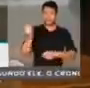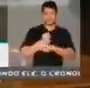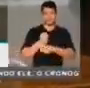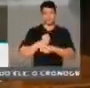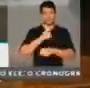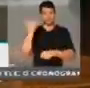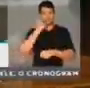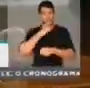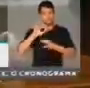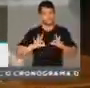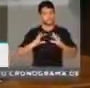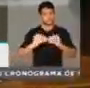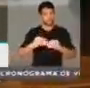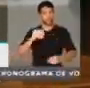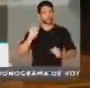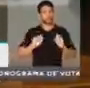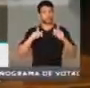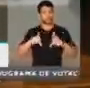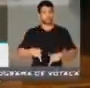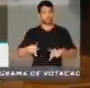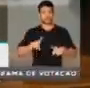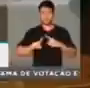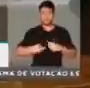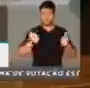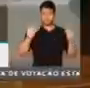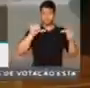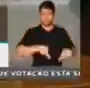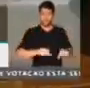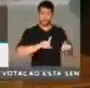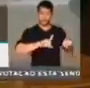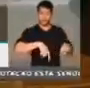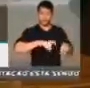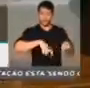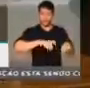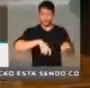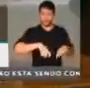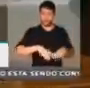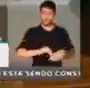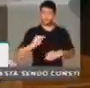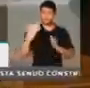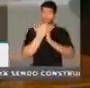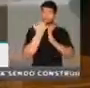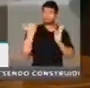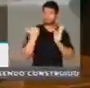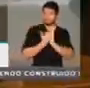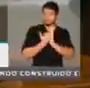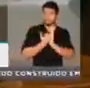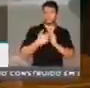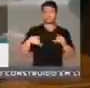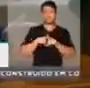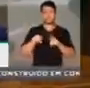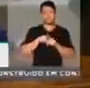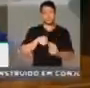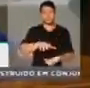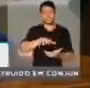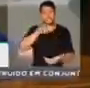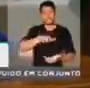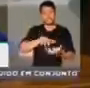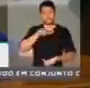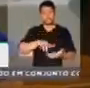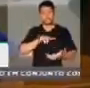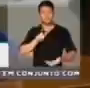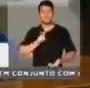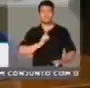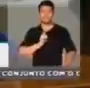para receber integral. Coisa que vai ser pior para o trabalhado rural. Reduzir o benefício daquele idoso carente